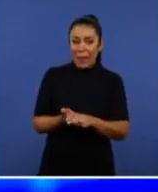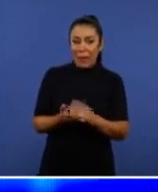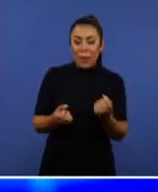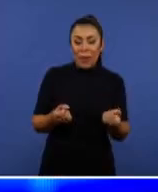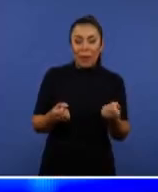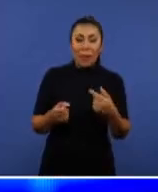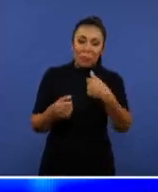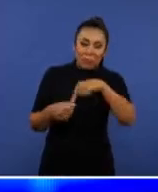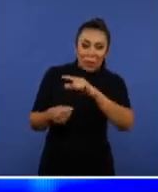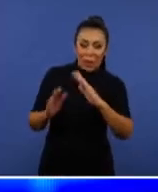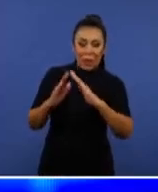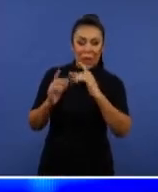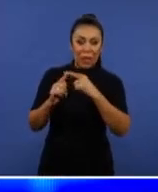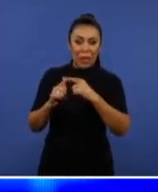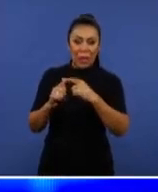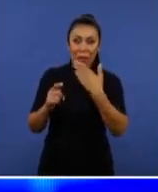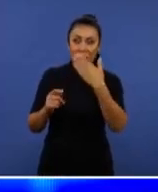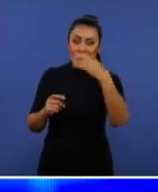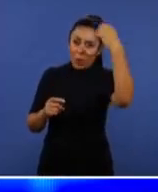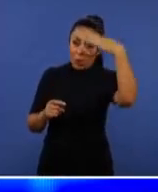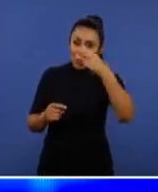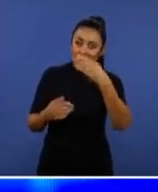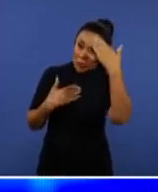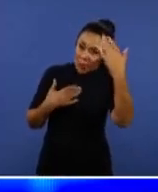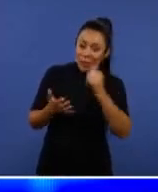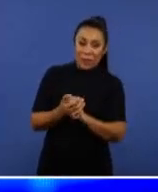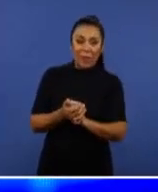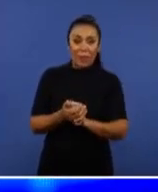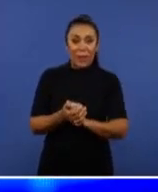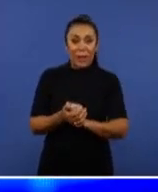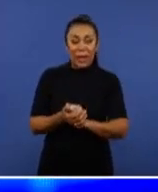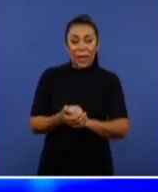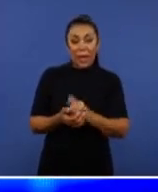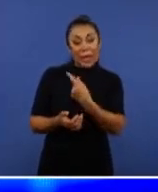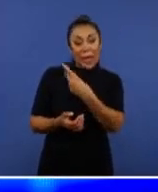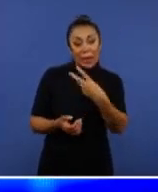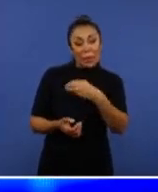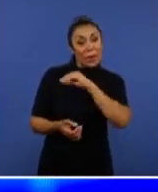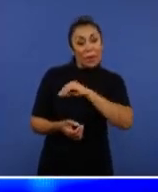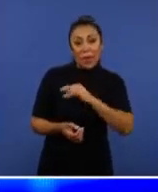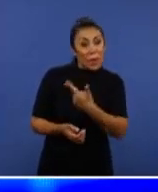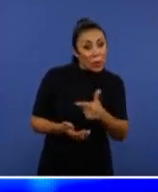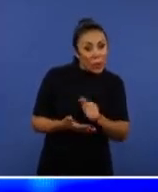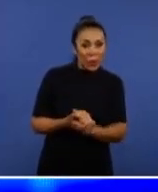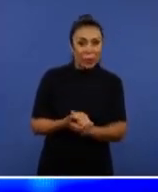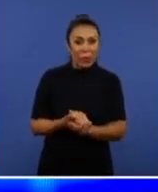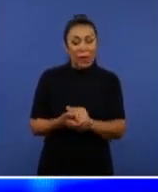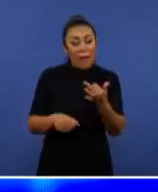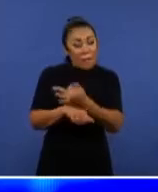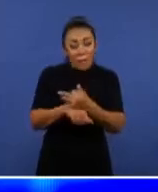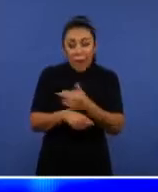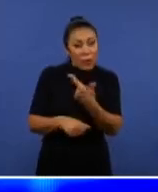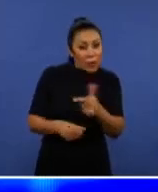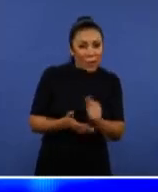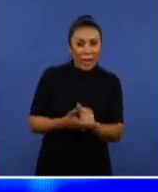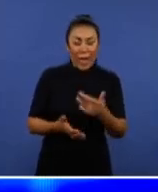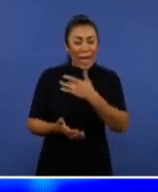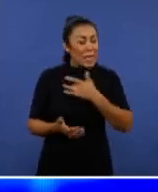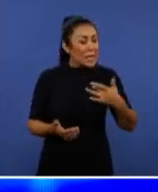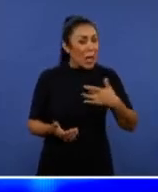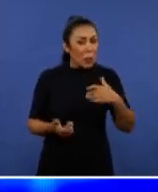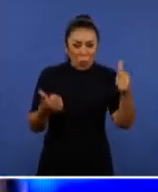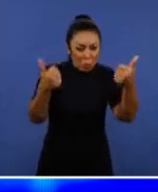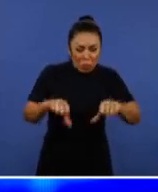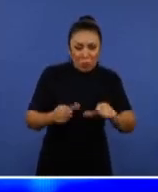Deus ou pedir luz, sabe? Sem férias, sem décimo terceiro, a saúde mental do nosso povo, Vera, está se deteriorando do jeito, nunca se